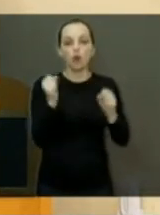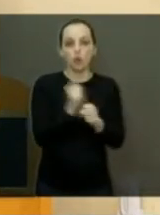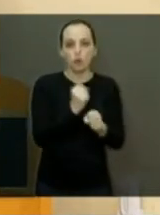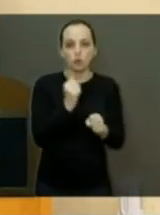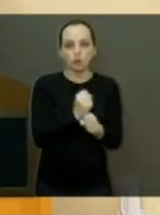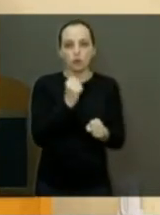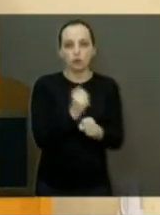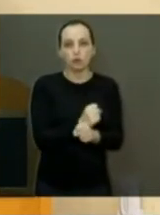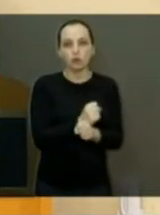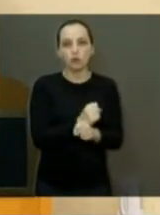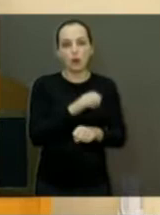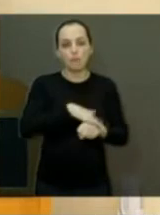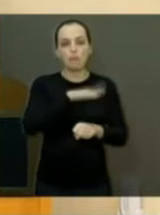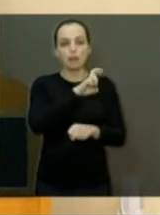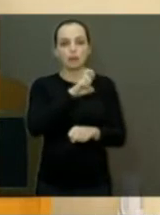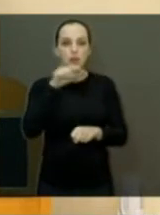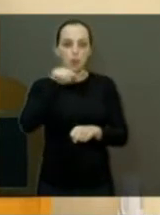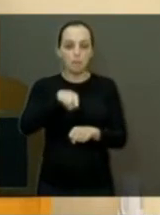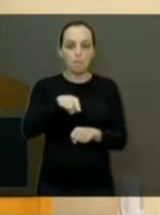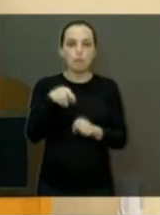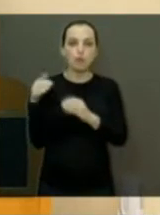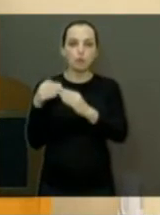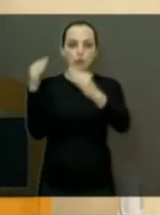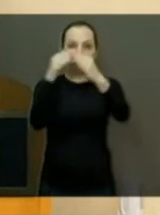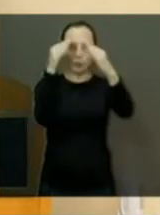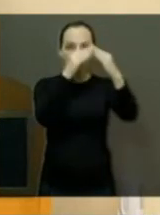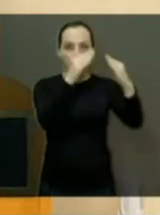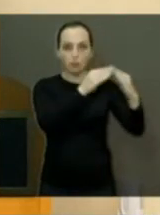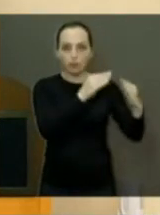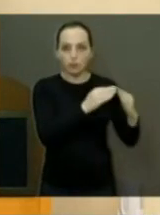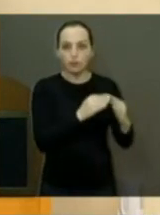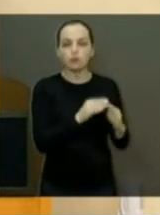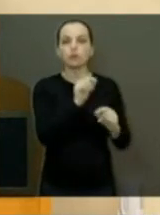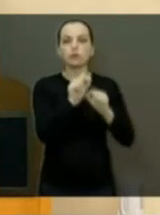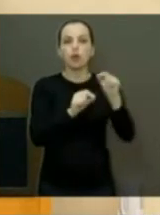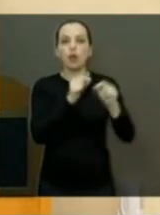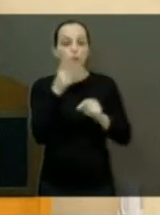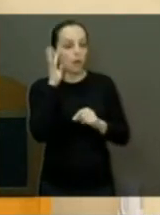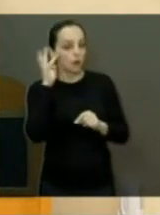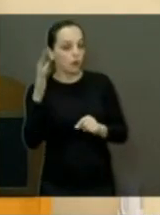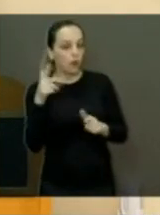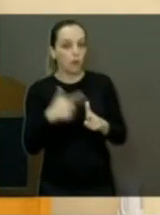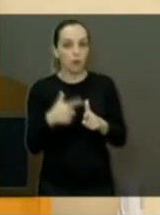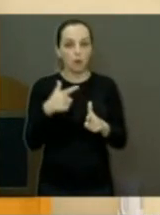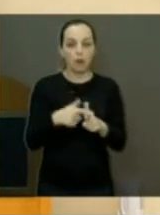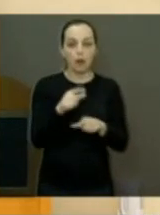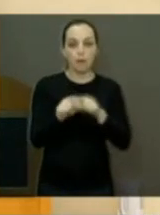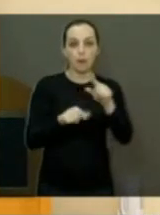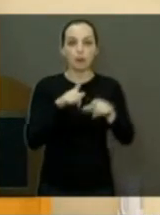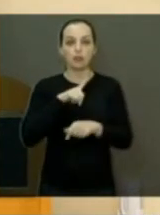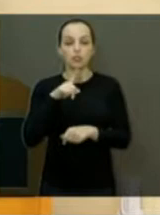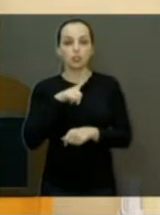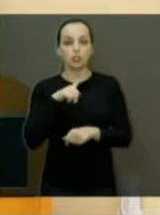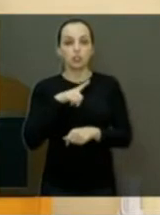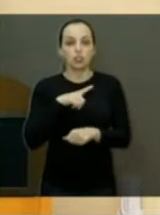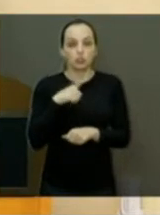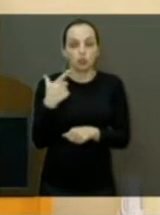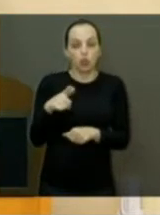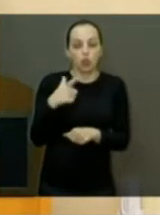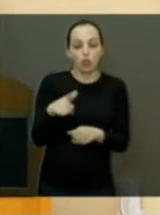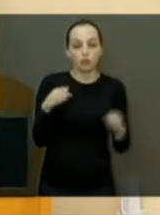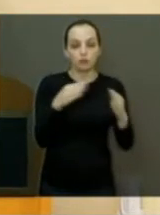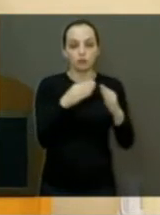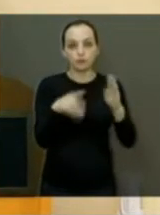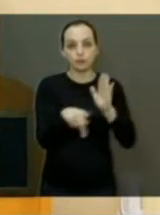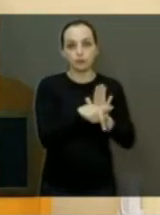essas... mais de 5.000 casas, residências aí, foi exatamente para resolver o problema de quem não tinha casa, porque